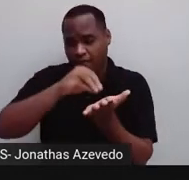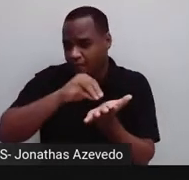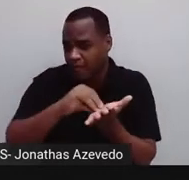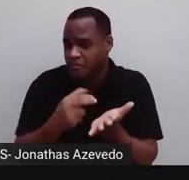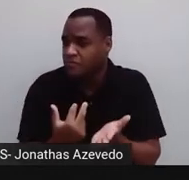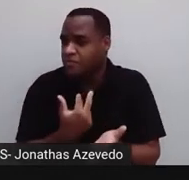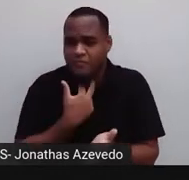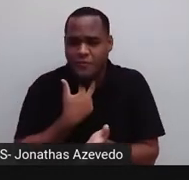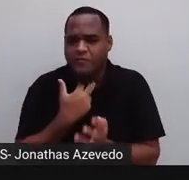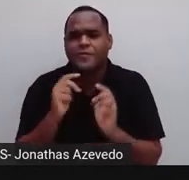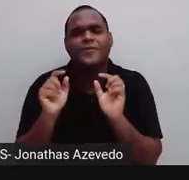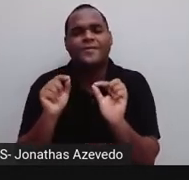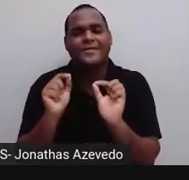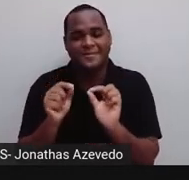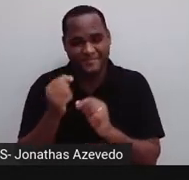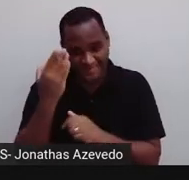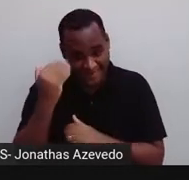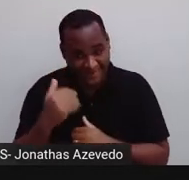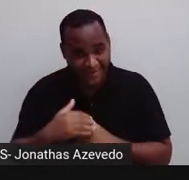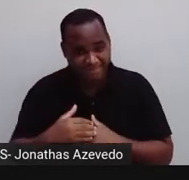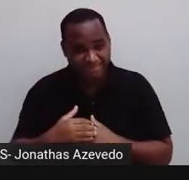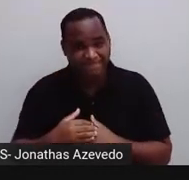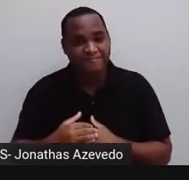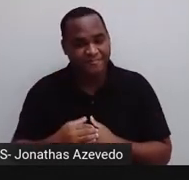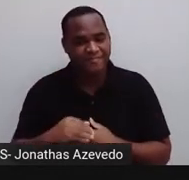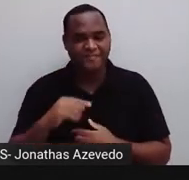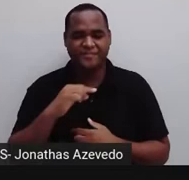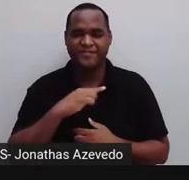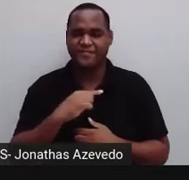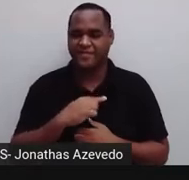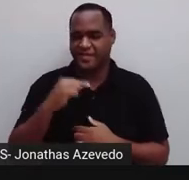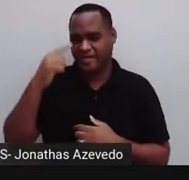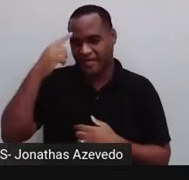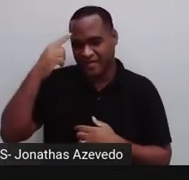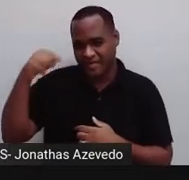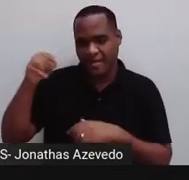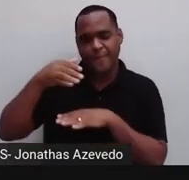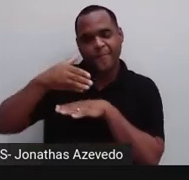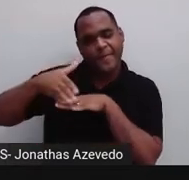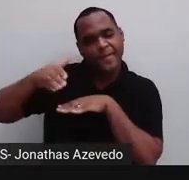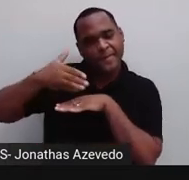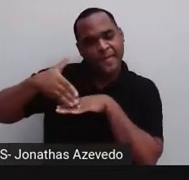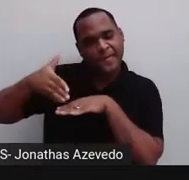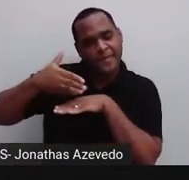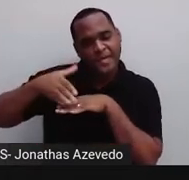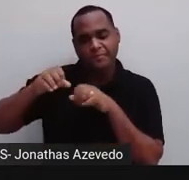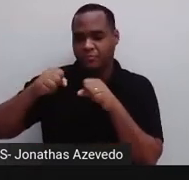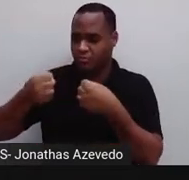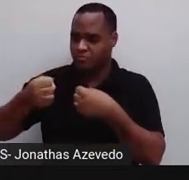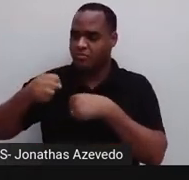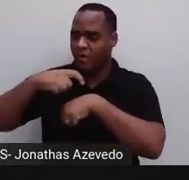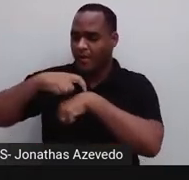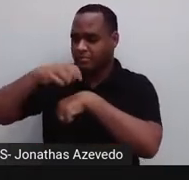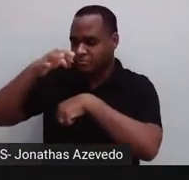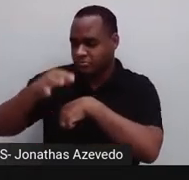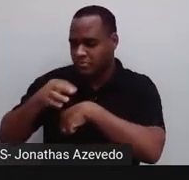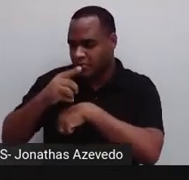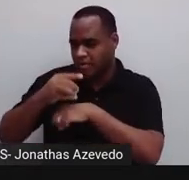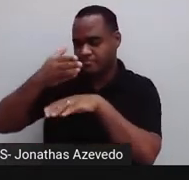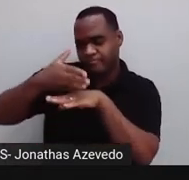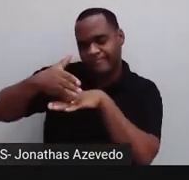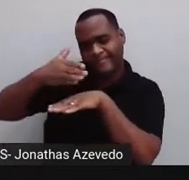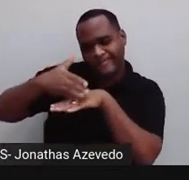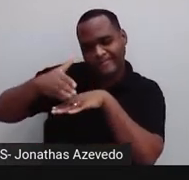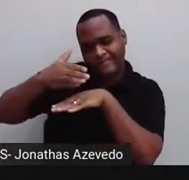coisa bacana. A gente sempre tinha um momento que eu chamo de momento de prática, certo? Que era o momento de